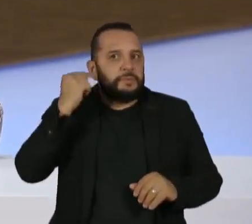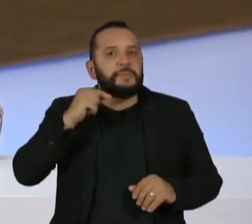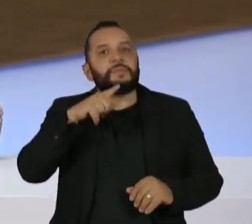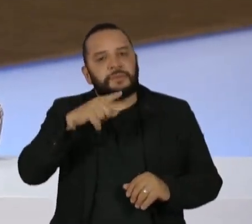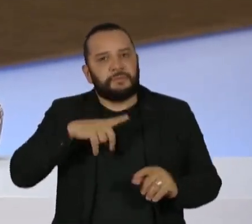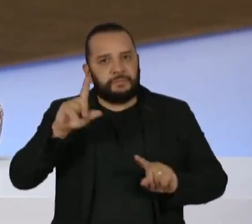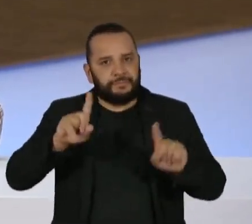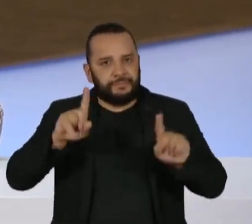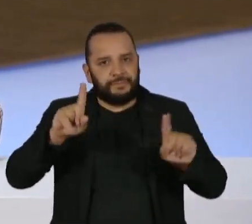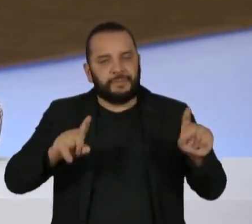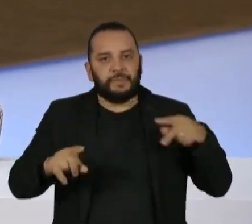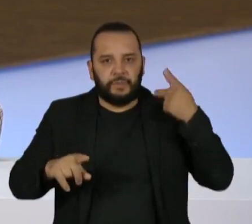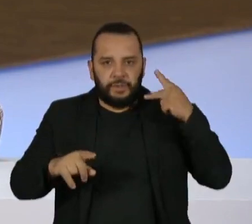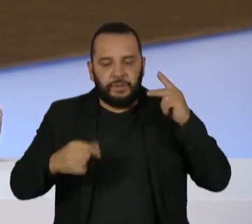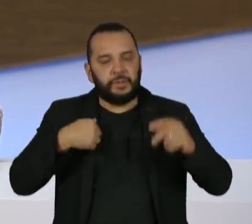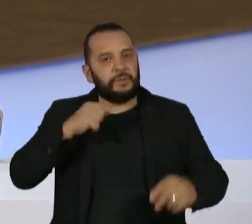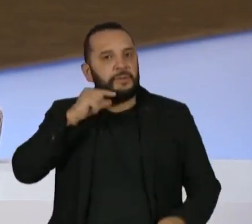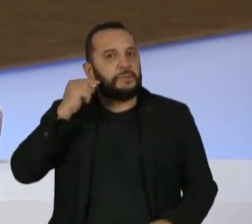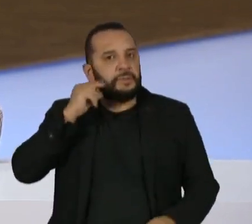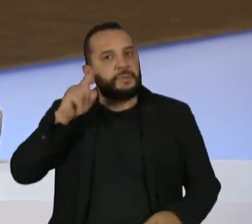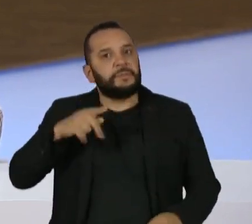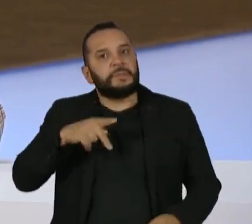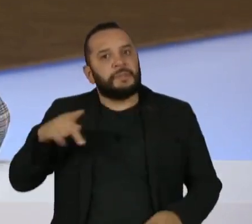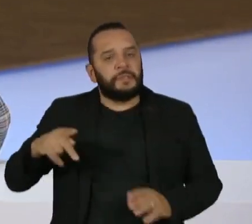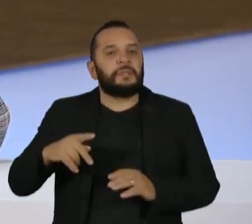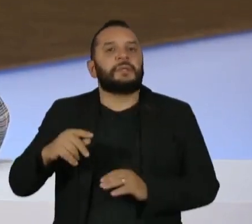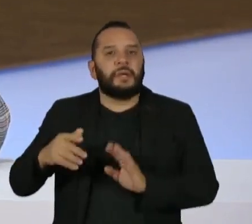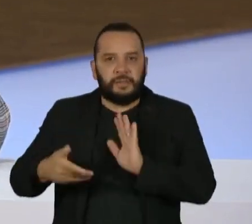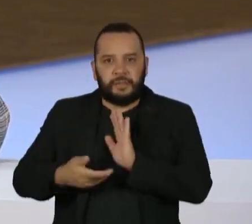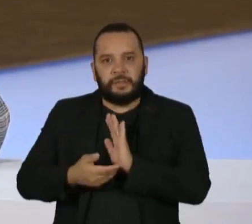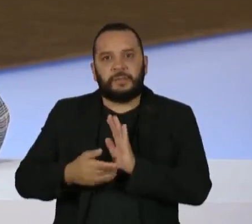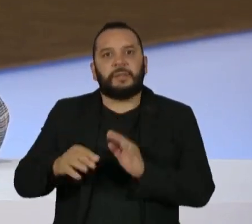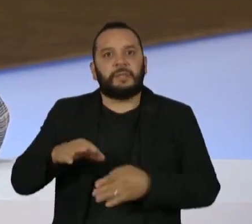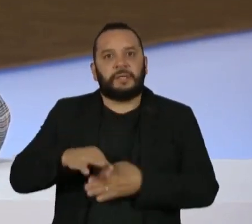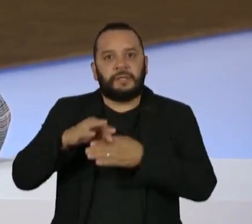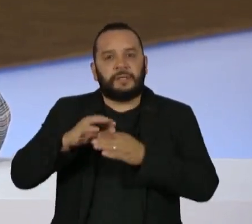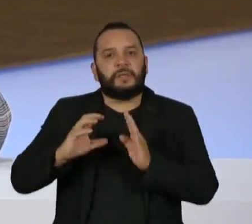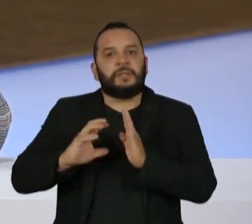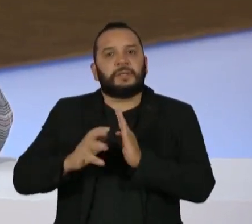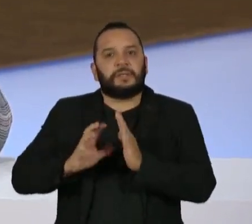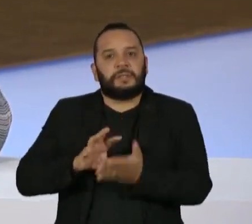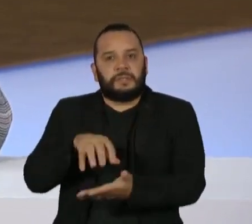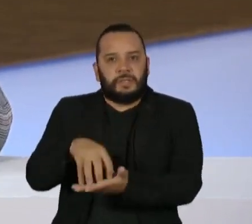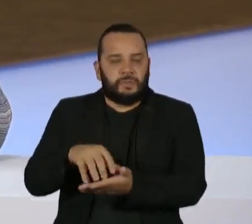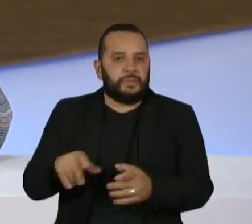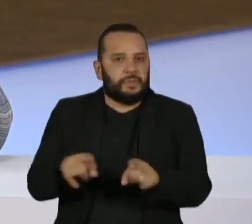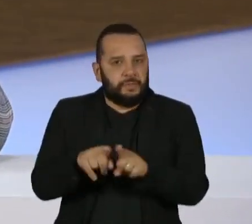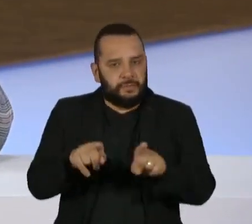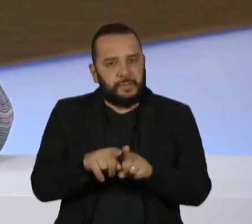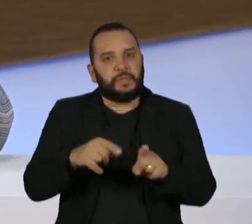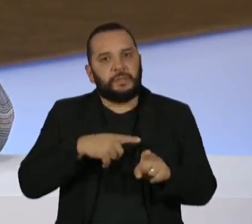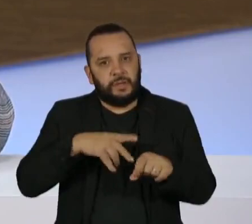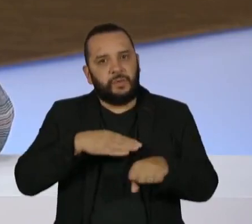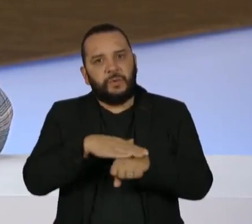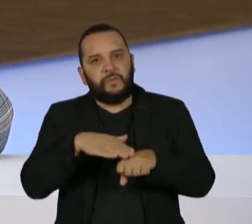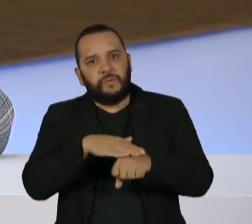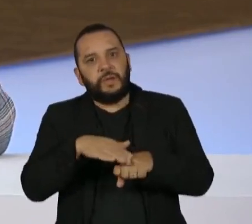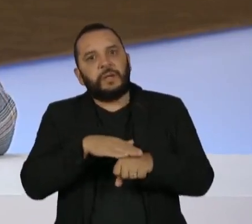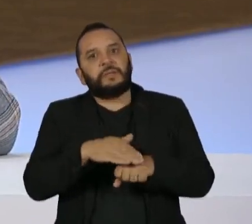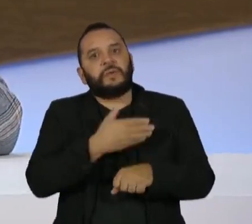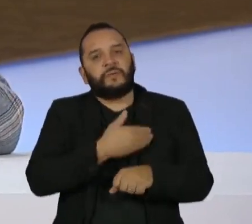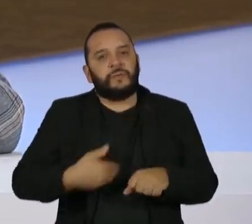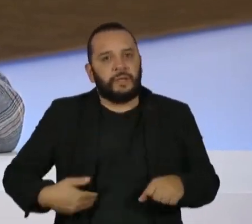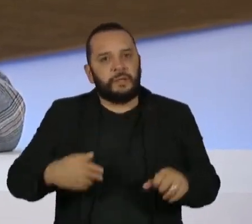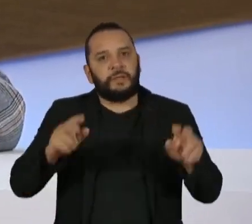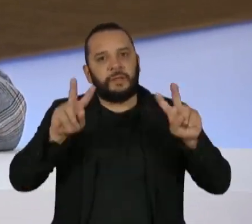Ele, como presidente da Câmara e líder do Bloco do Centrão, ele tem centralizado as conversas com o governo a respeito de reforma ministerial. O